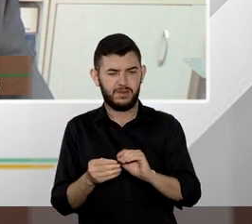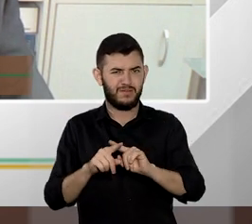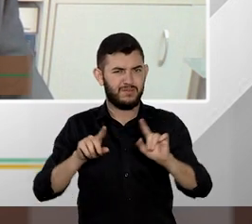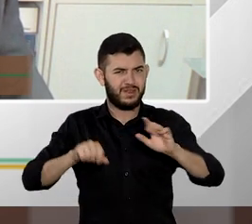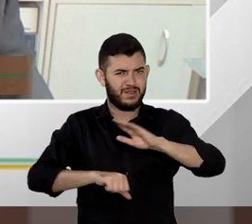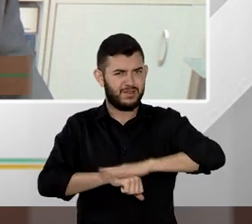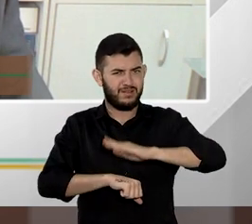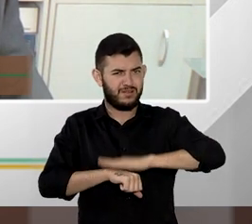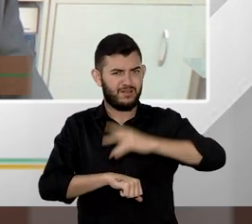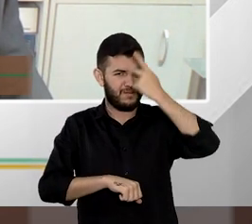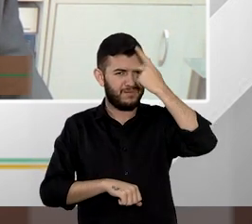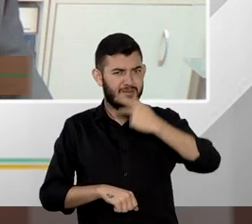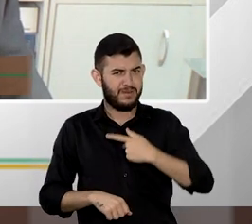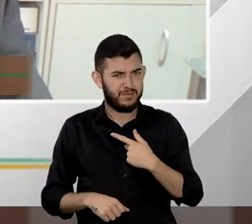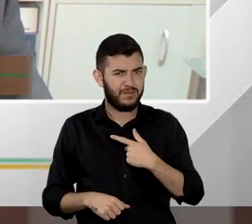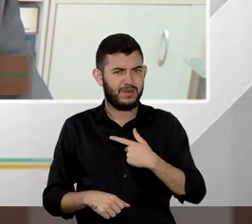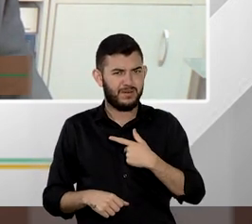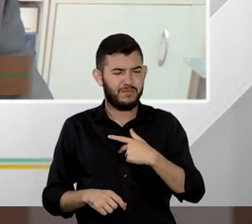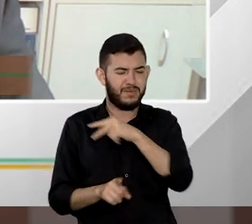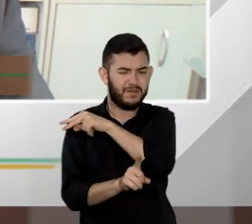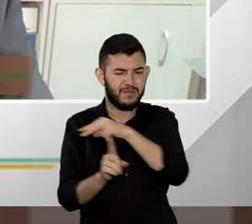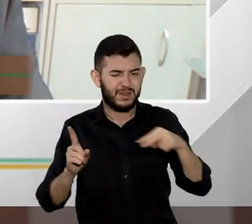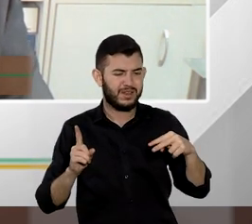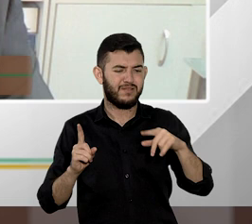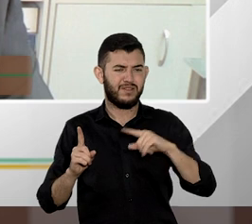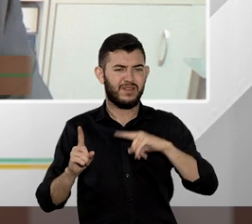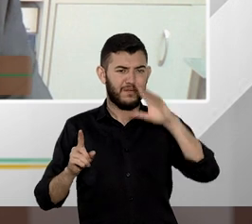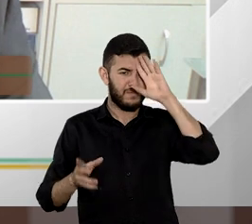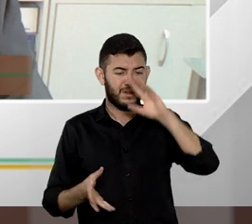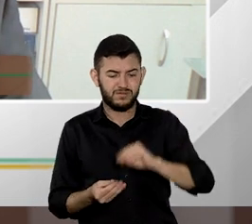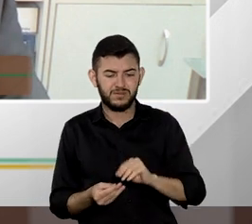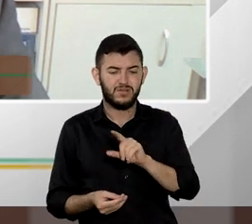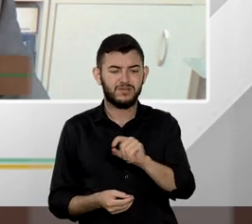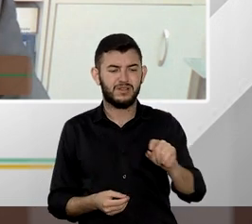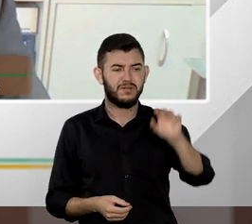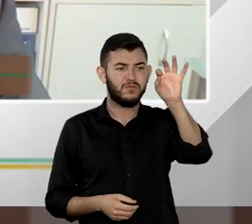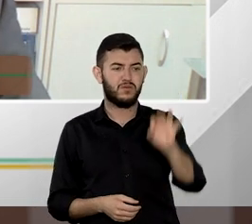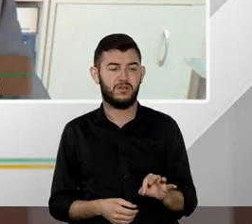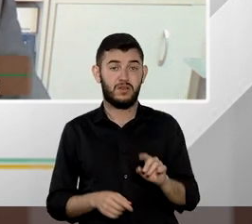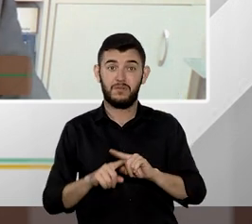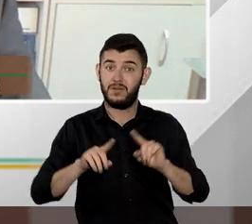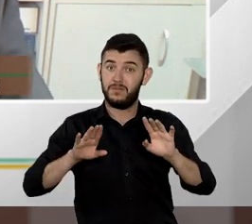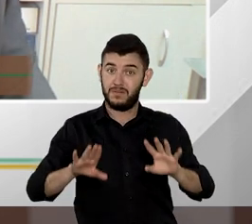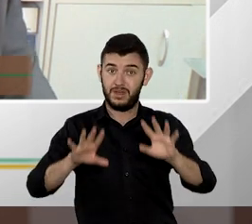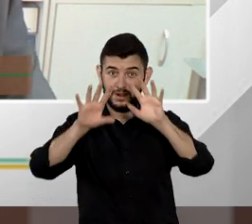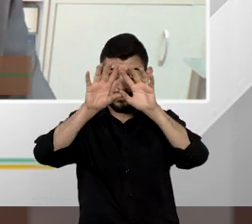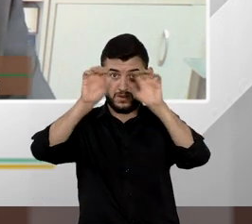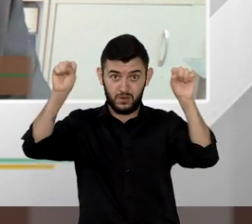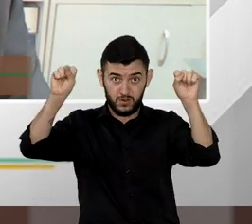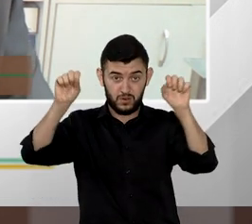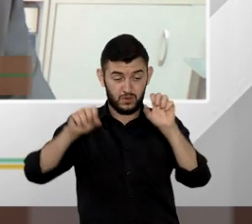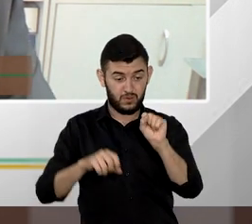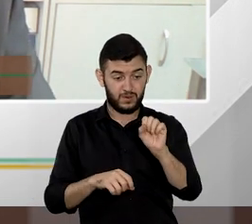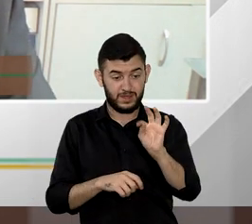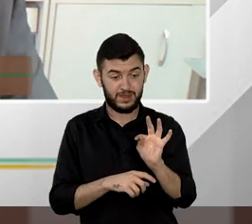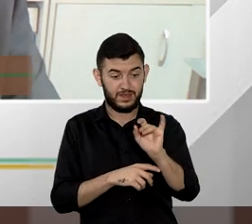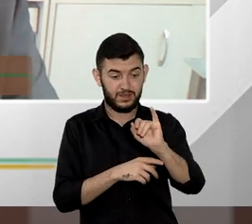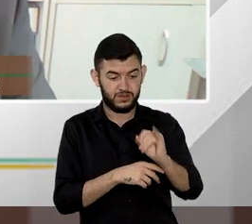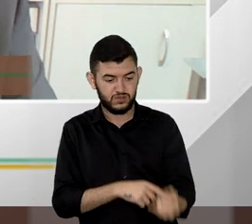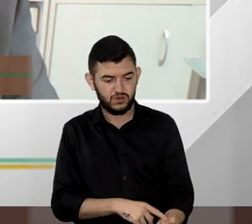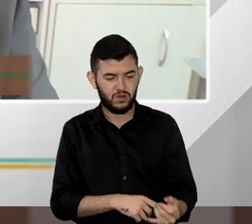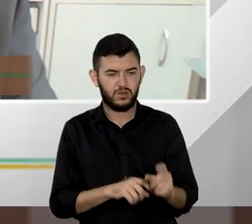ver concordando com o que você disse há uma presunção absoluta o Superior Tribunal de Justiça não pode negar relevância nesses casos